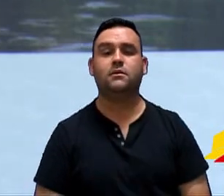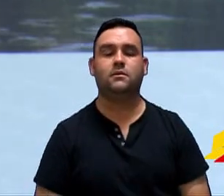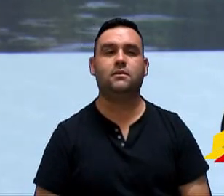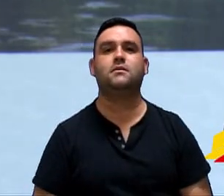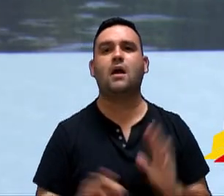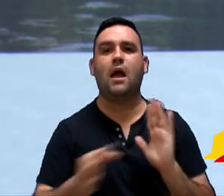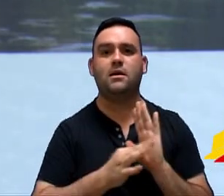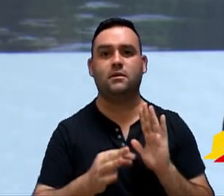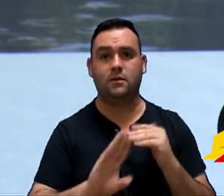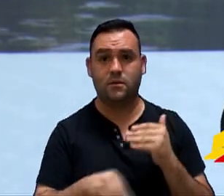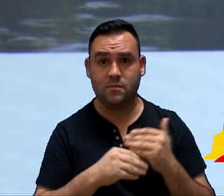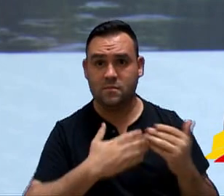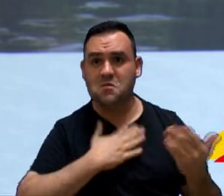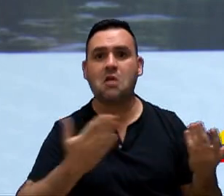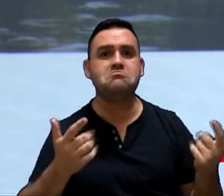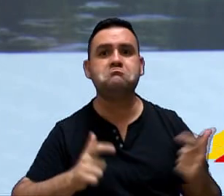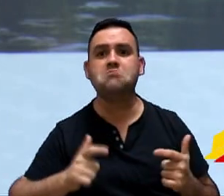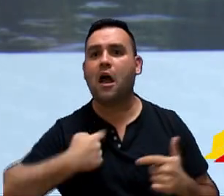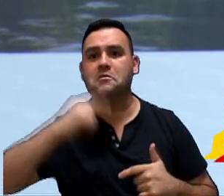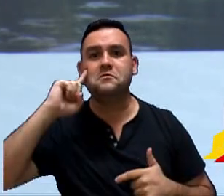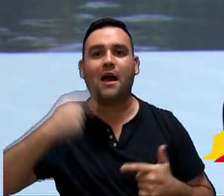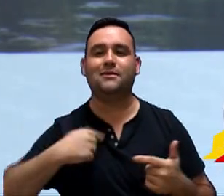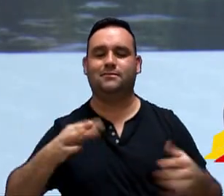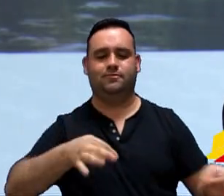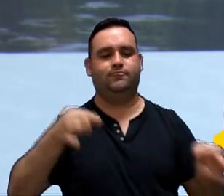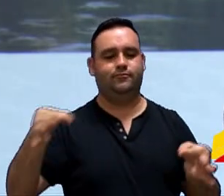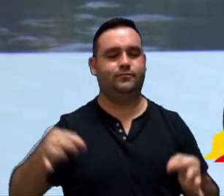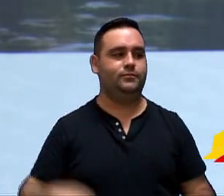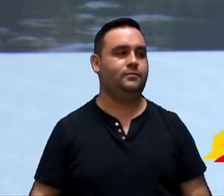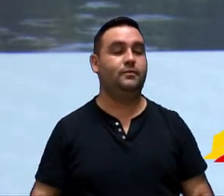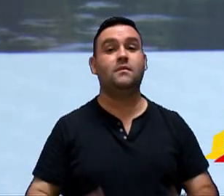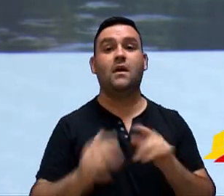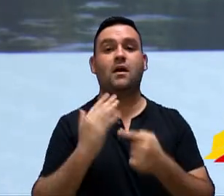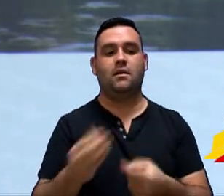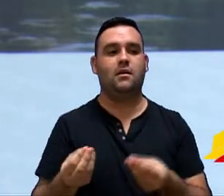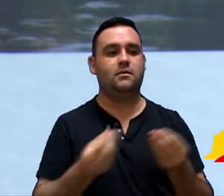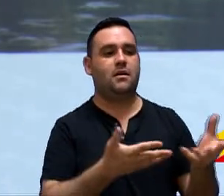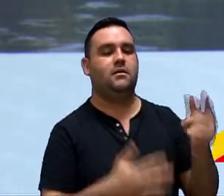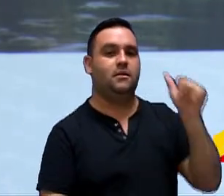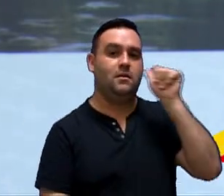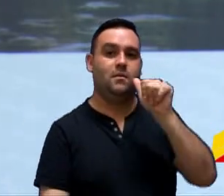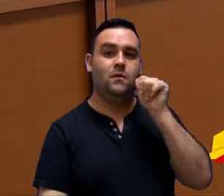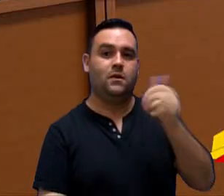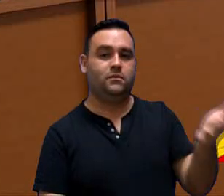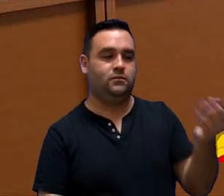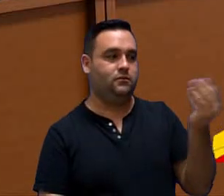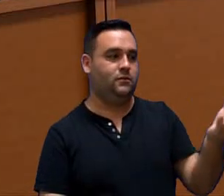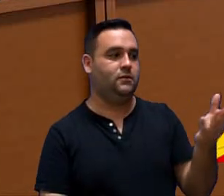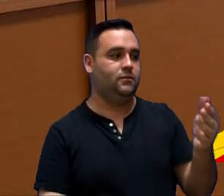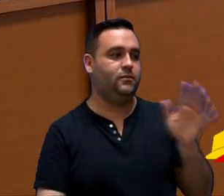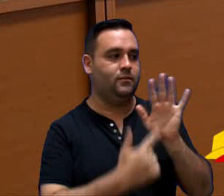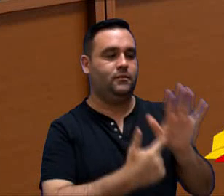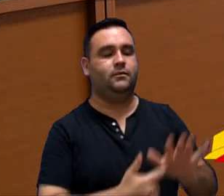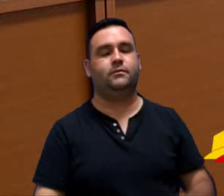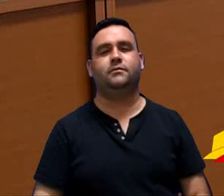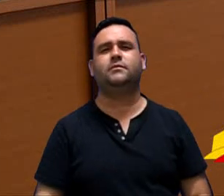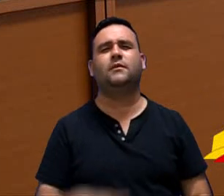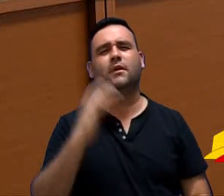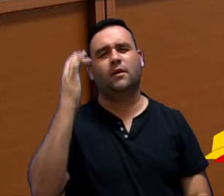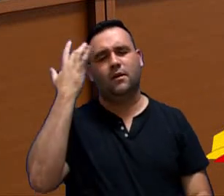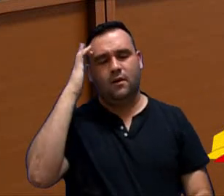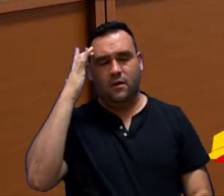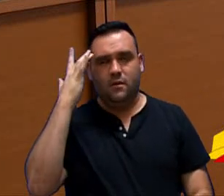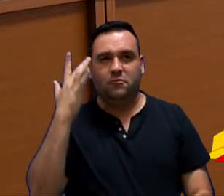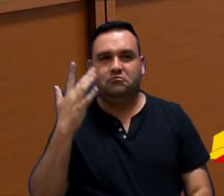A minha emenda? Nem sei onde que está. Está aqui comigo. Apresenta aqui para a emenda do vereador. Eu acho que